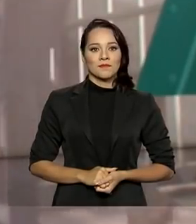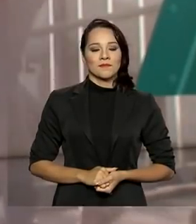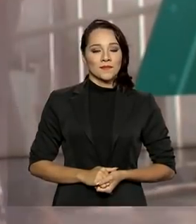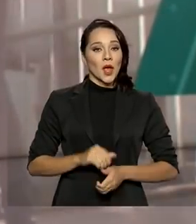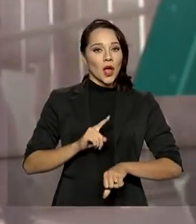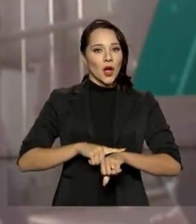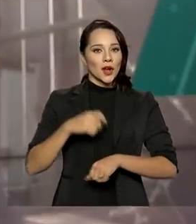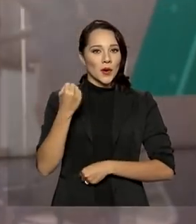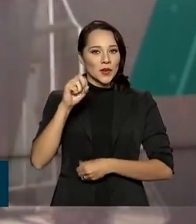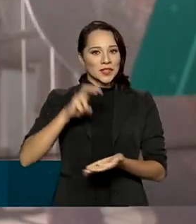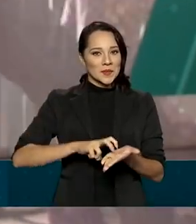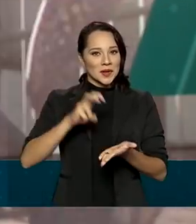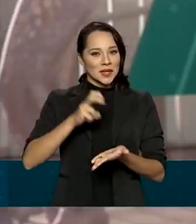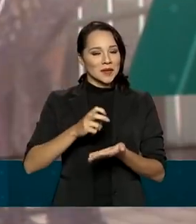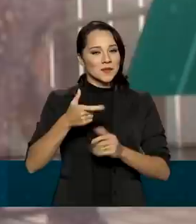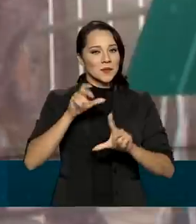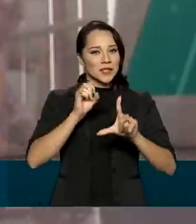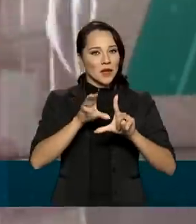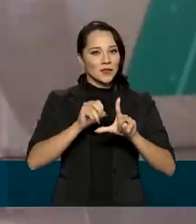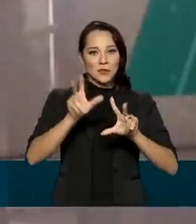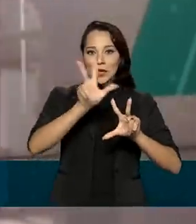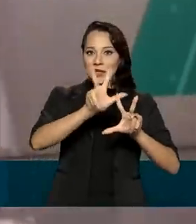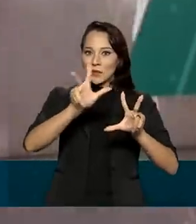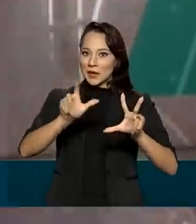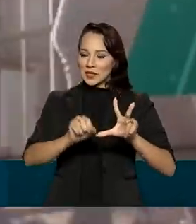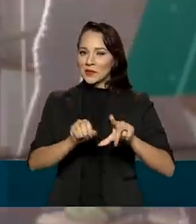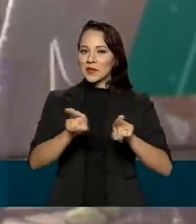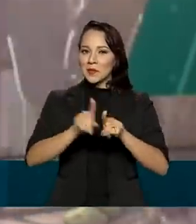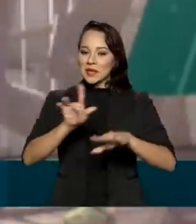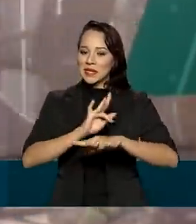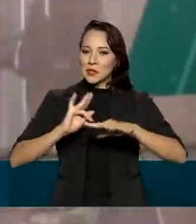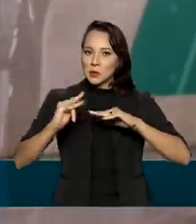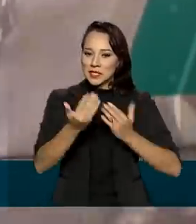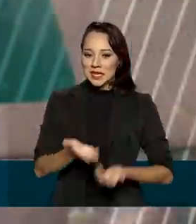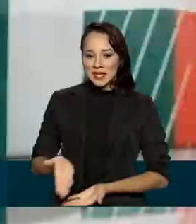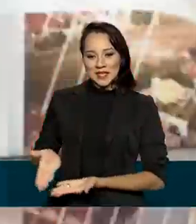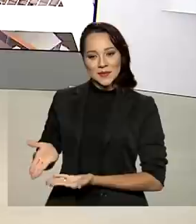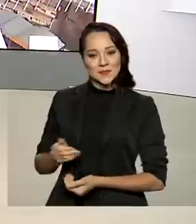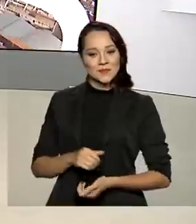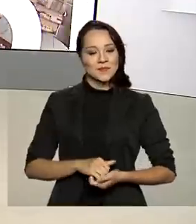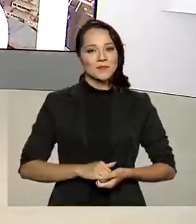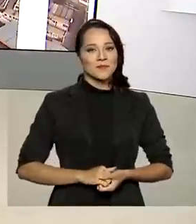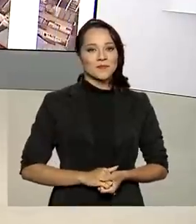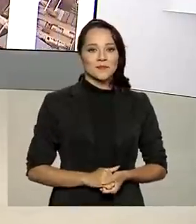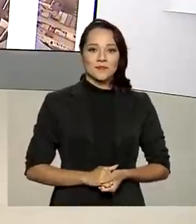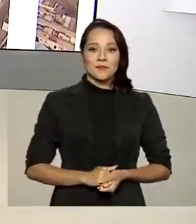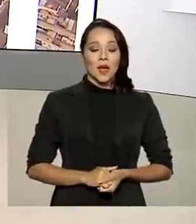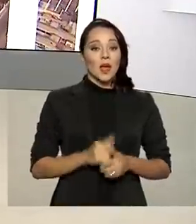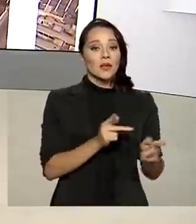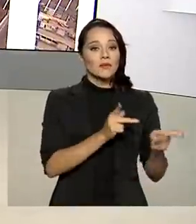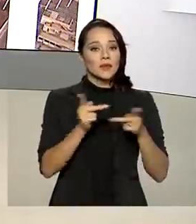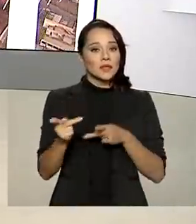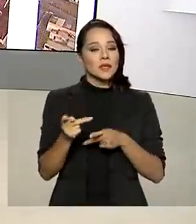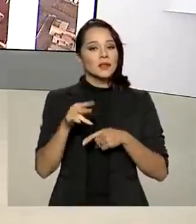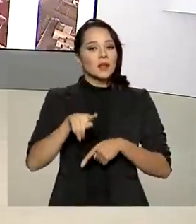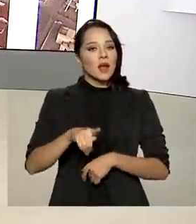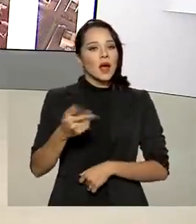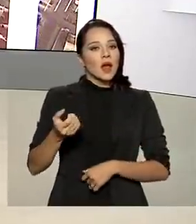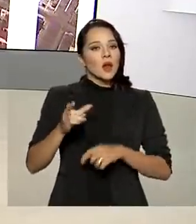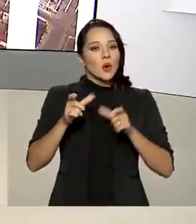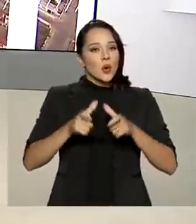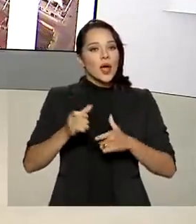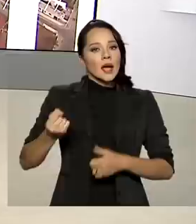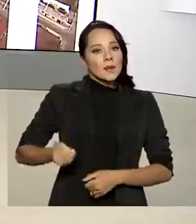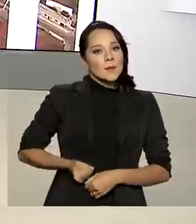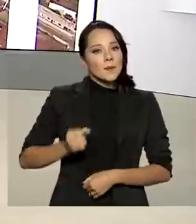Oito horas da manhã, estamos ao vivo pela TV Brasil e redes sociais. Em visita ao Reino do Bahrein,